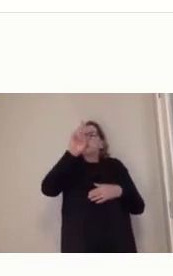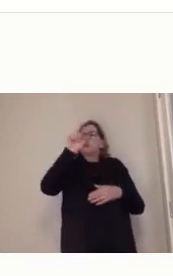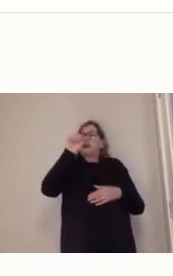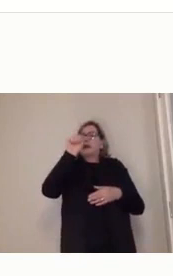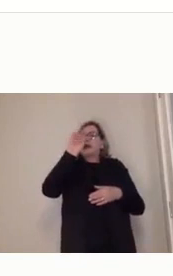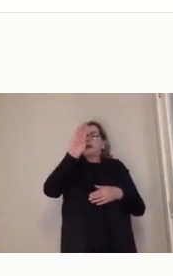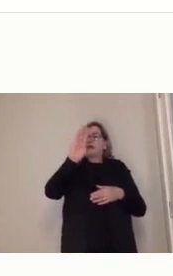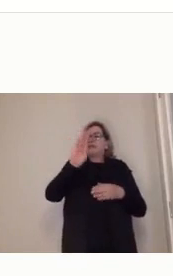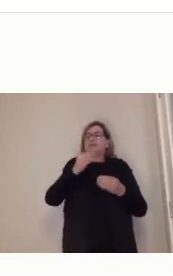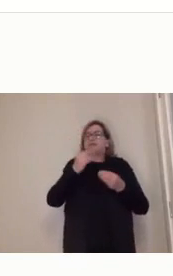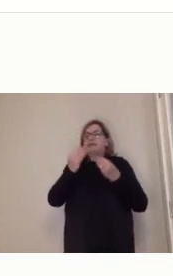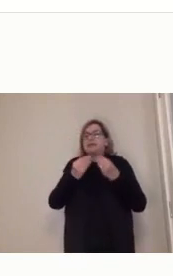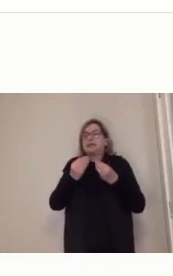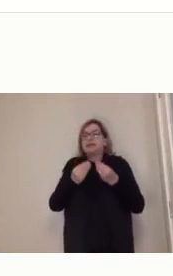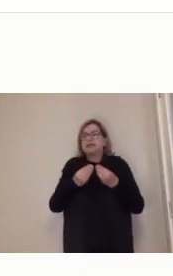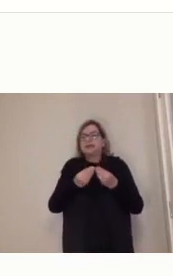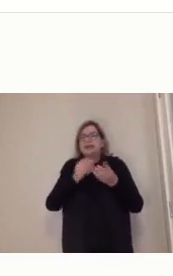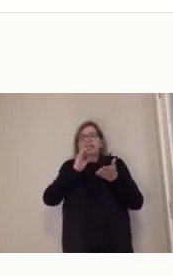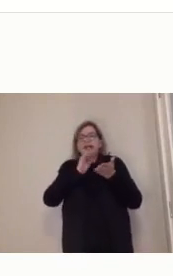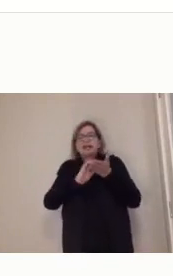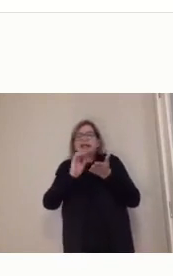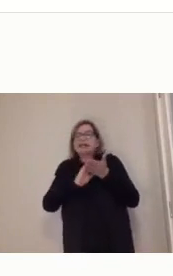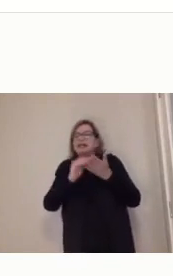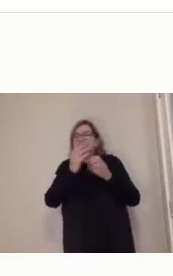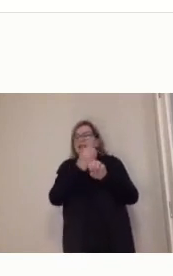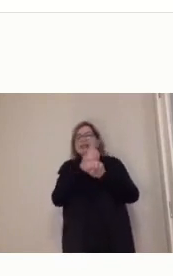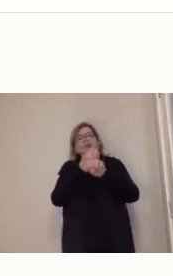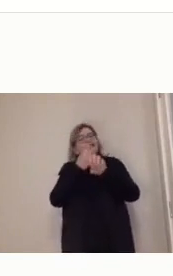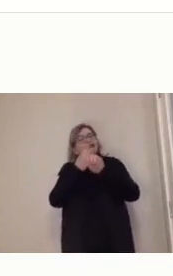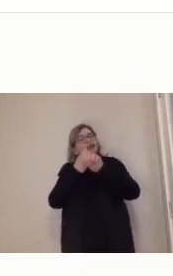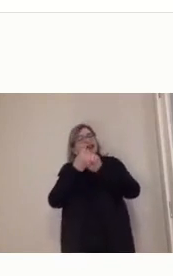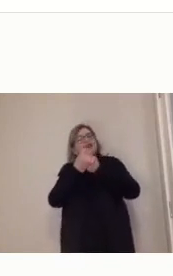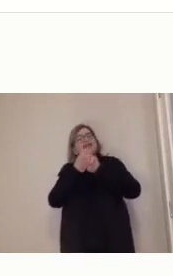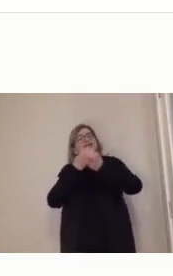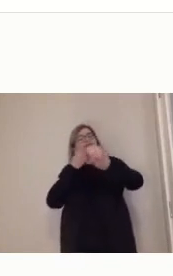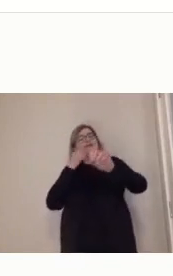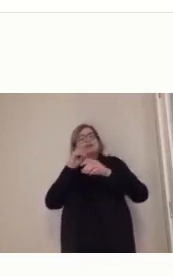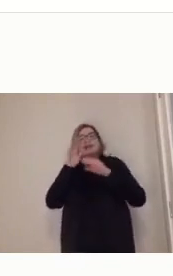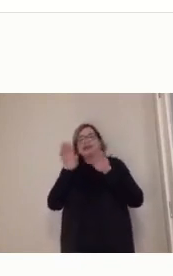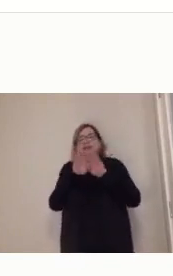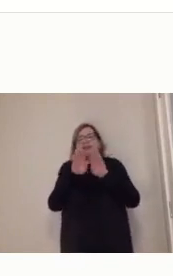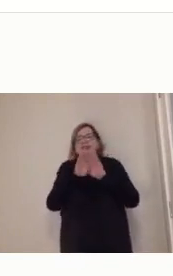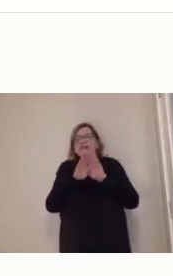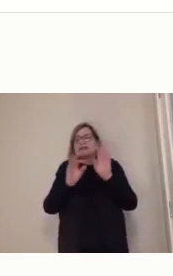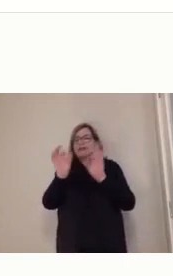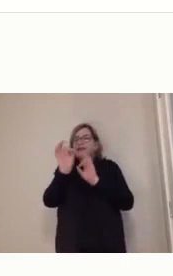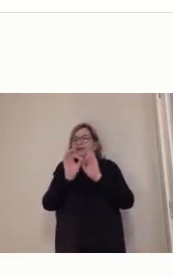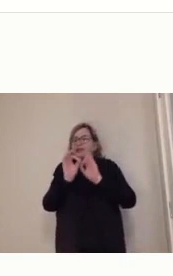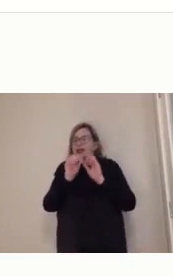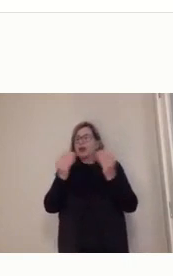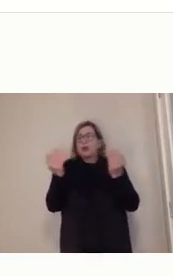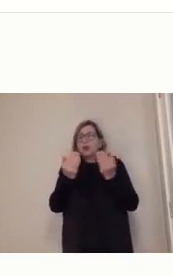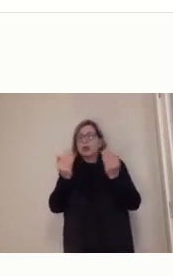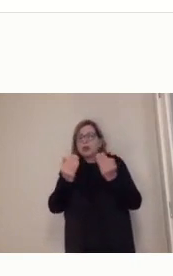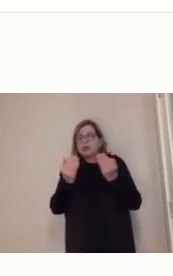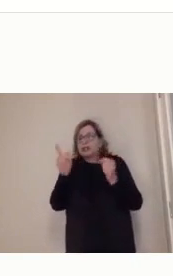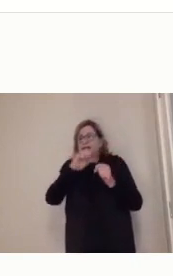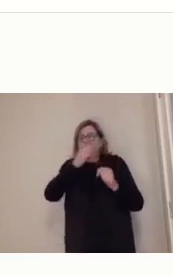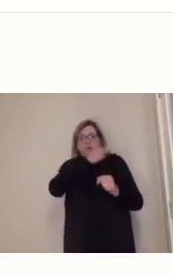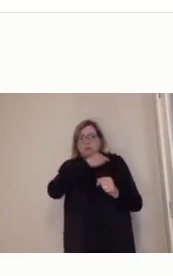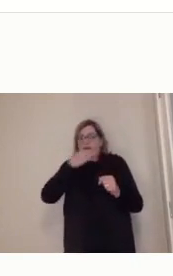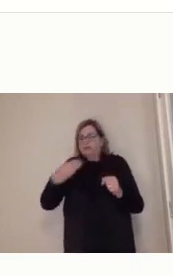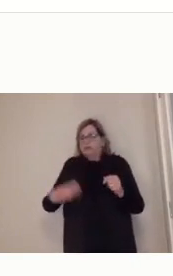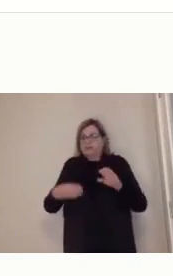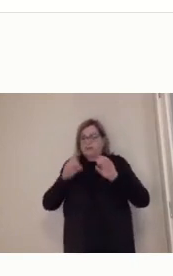CAPES, né? Que é um órgão do Ministério da Educação, responsável pela pesquisa no país, né? E ele foi criado